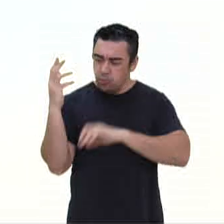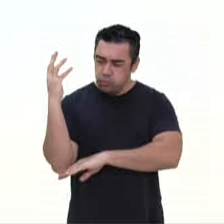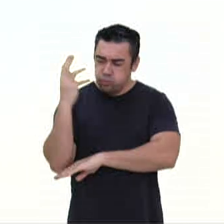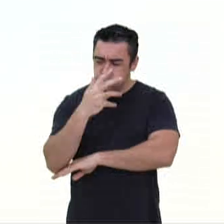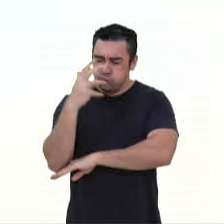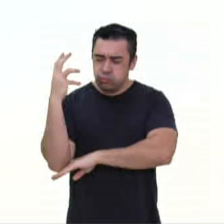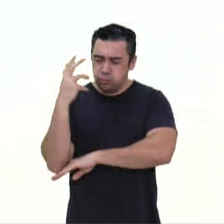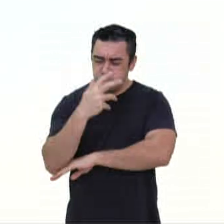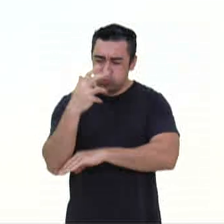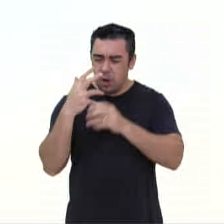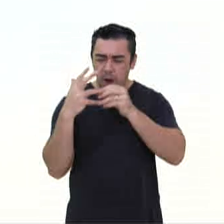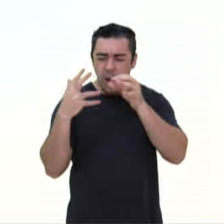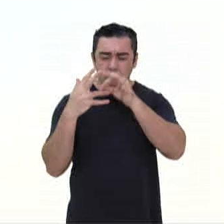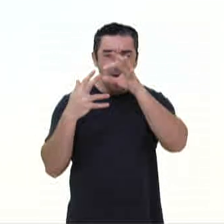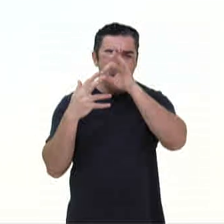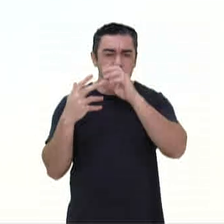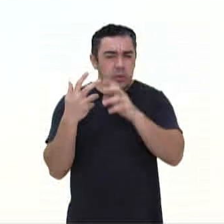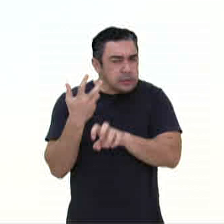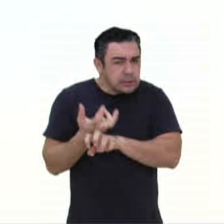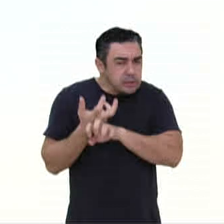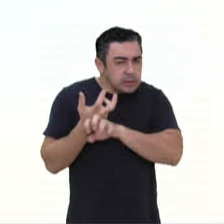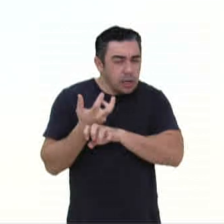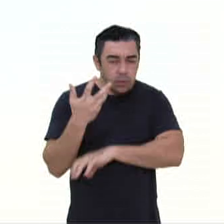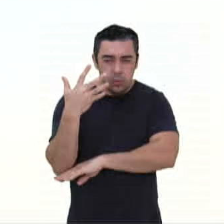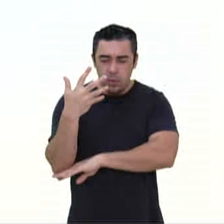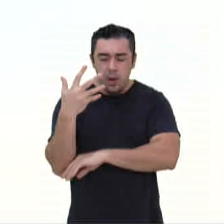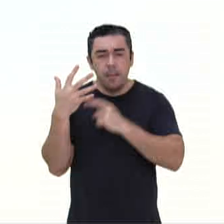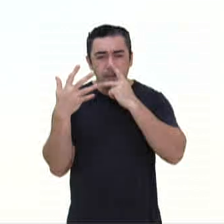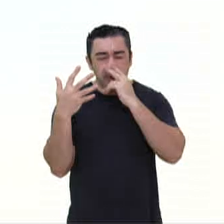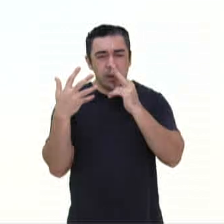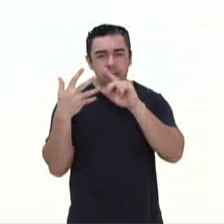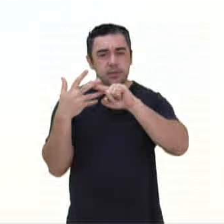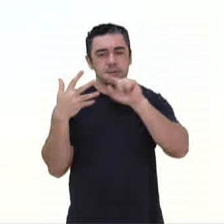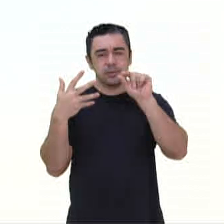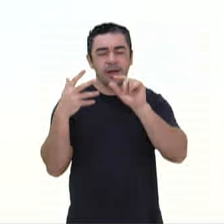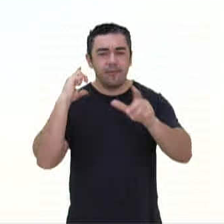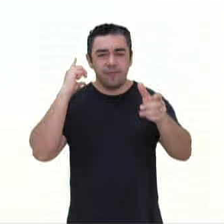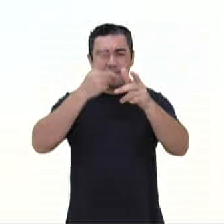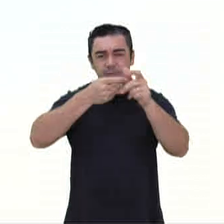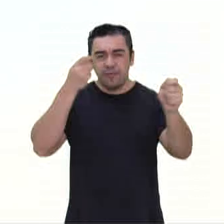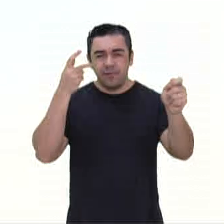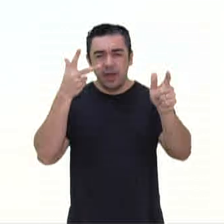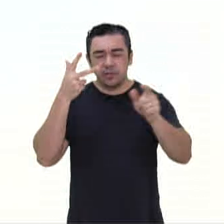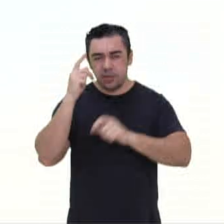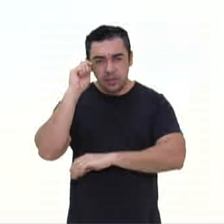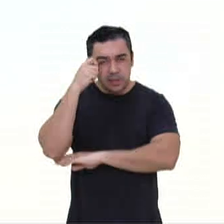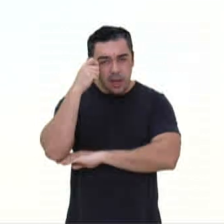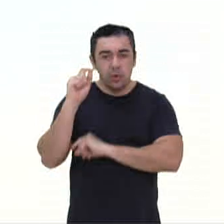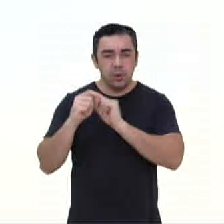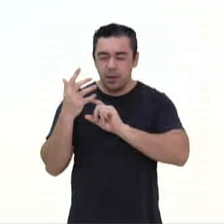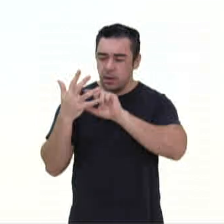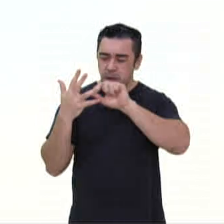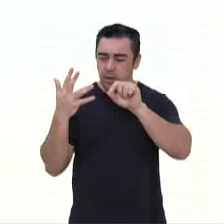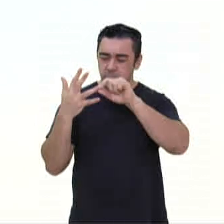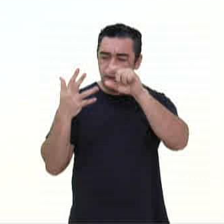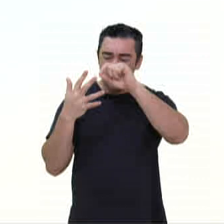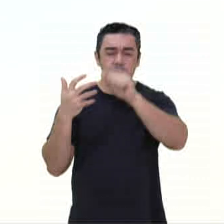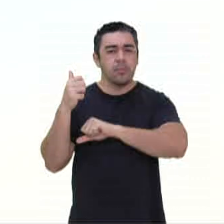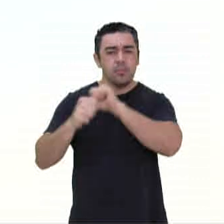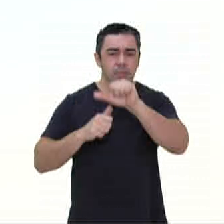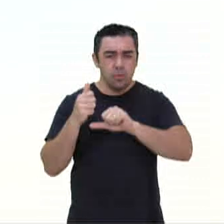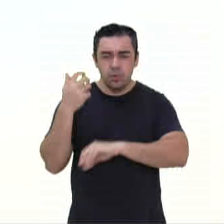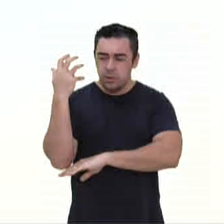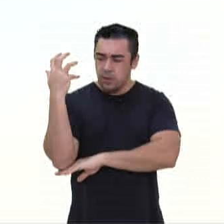os galhos secos, contra as flechas negras, em que se haviam transformado os